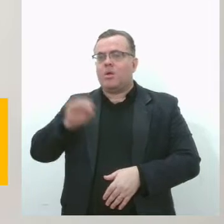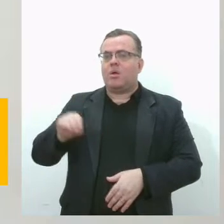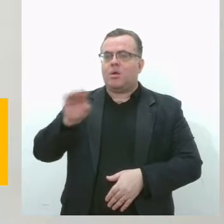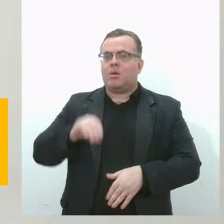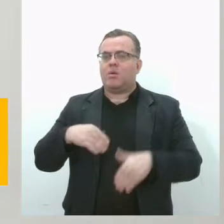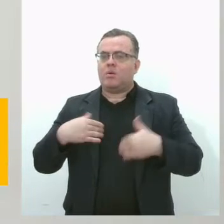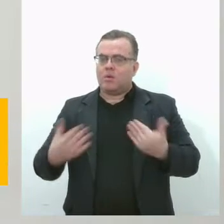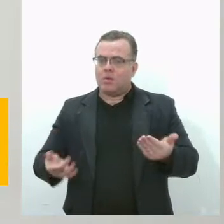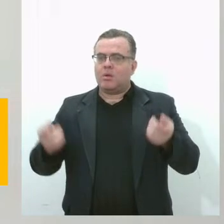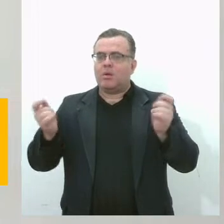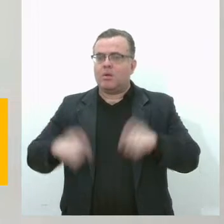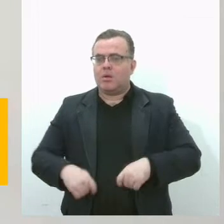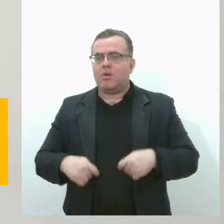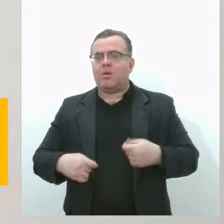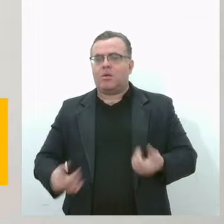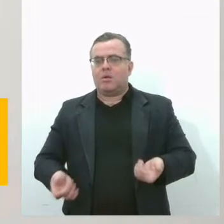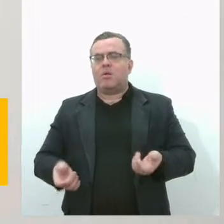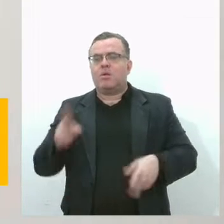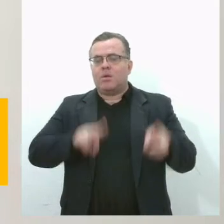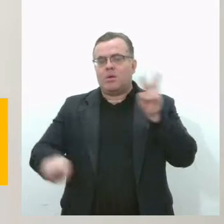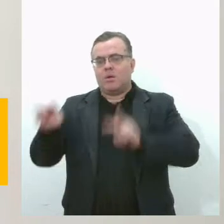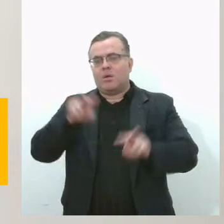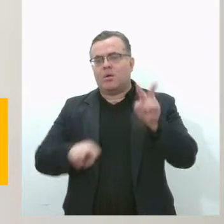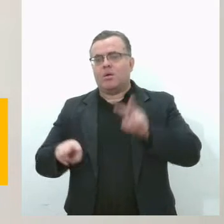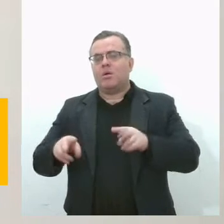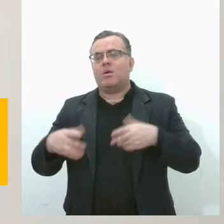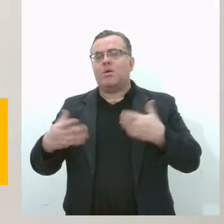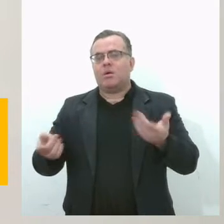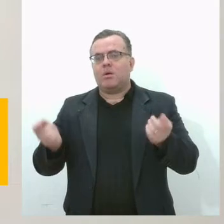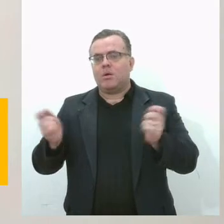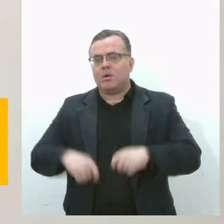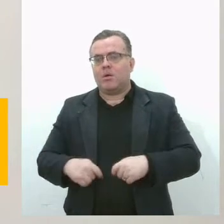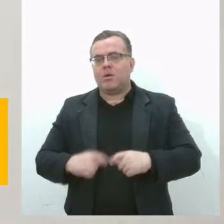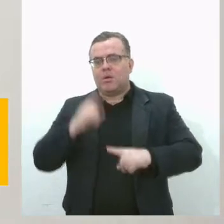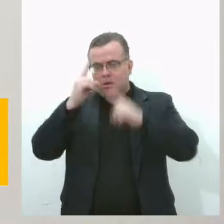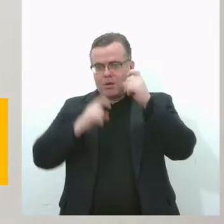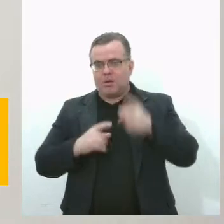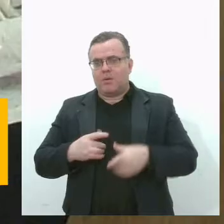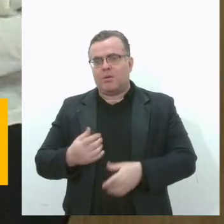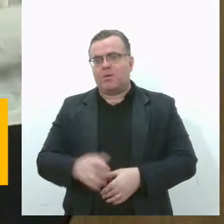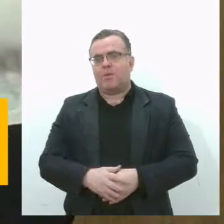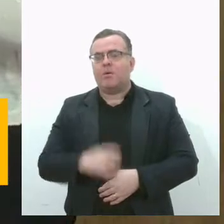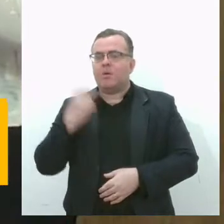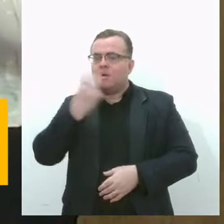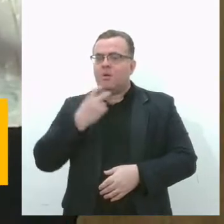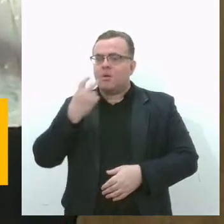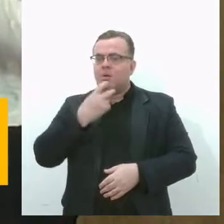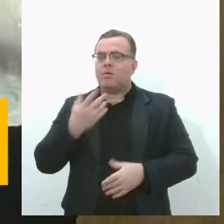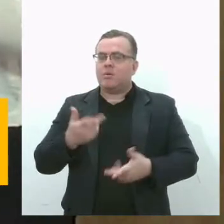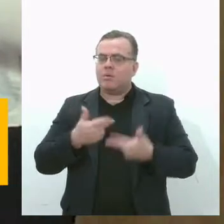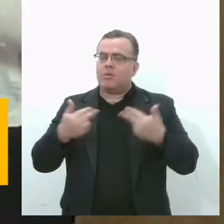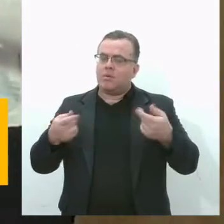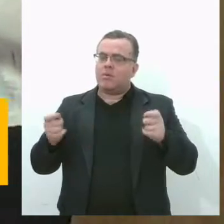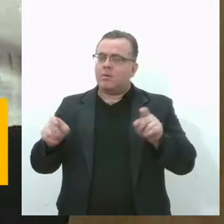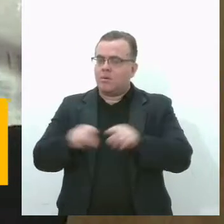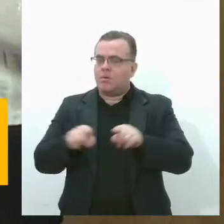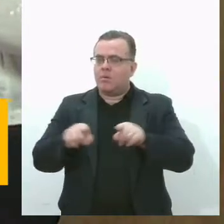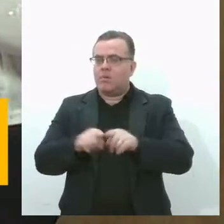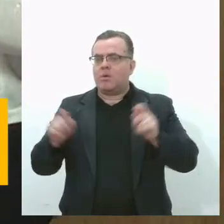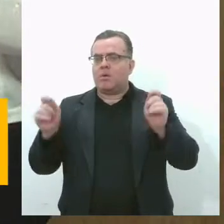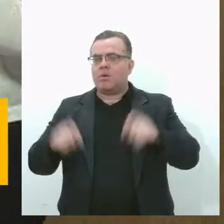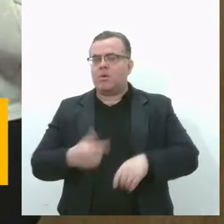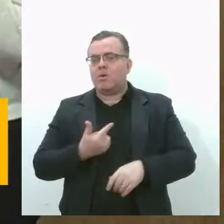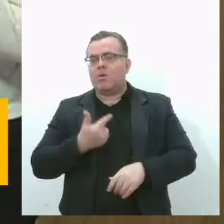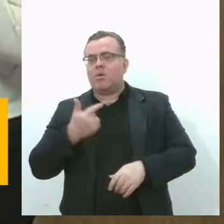nas modalidades visuais, espaciais e oral auditiva. Certo. Maria Cristina, um outro ponto que é